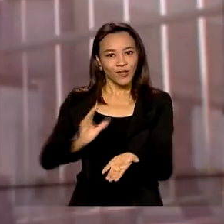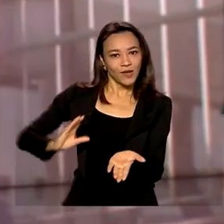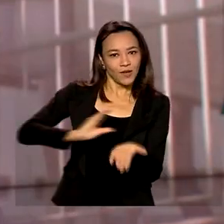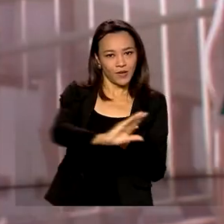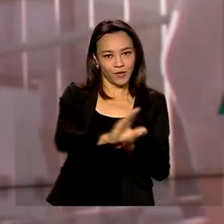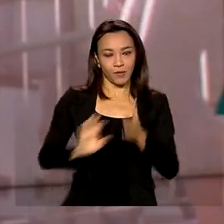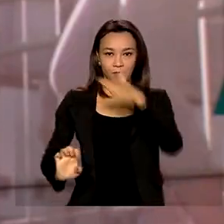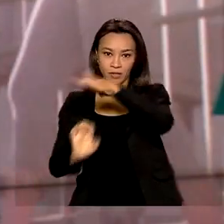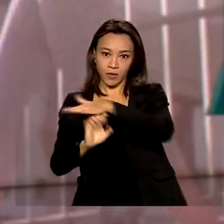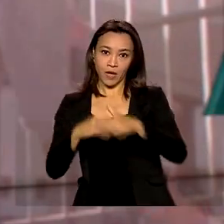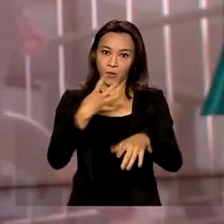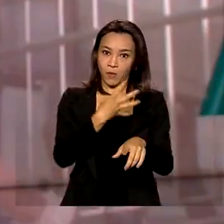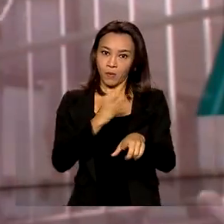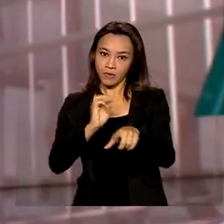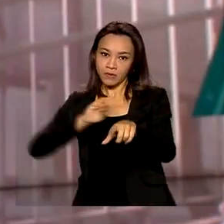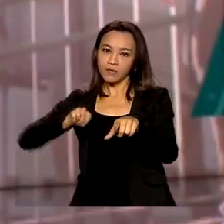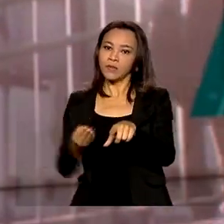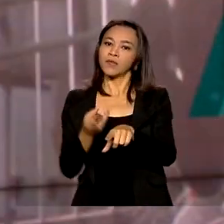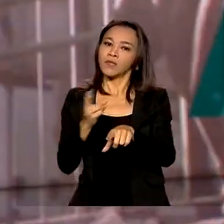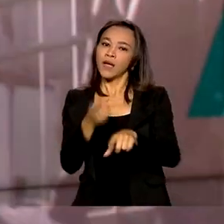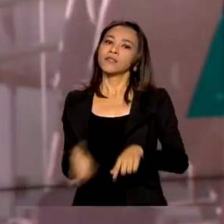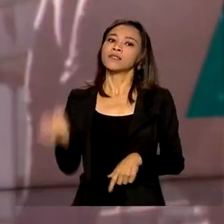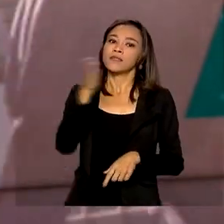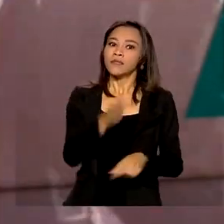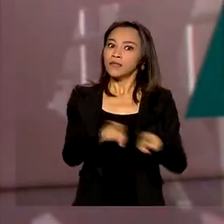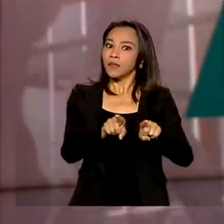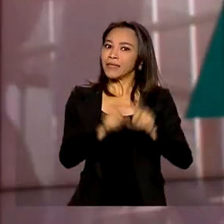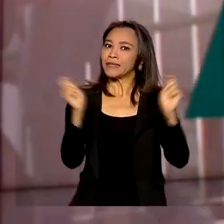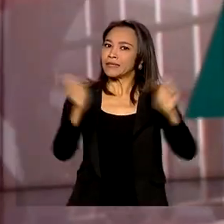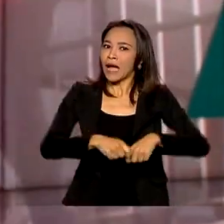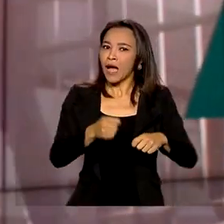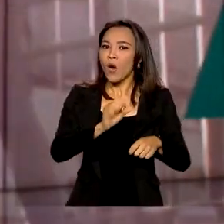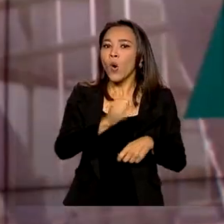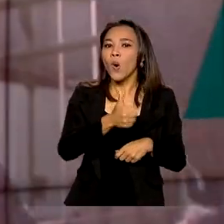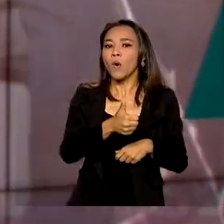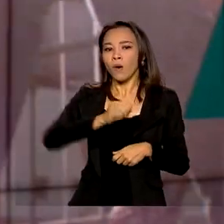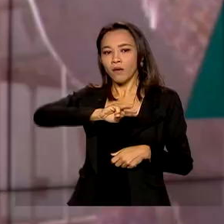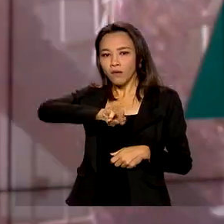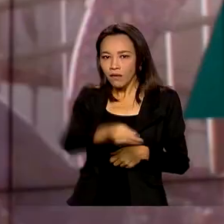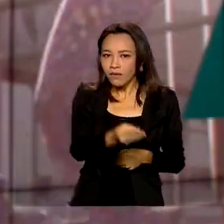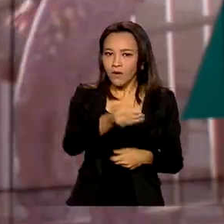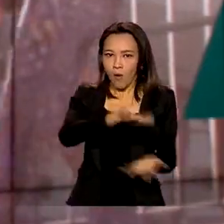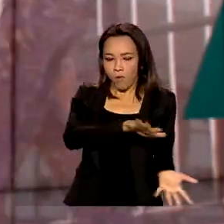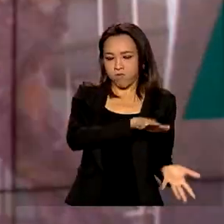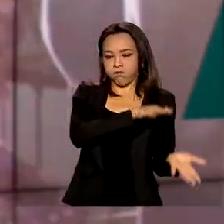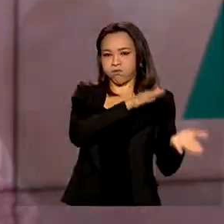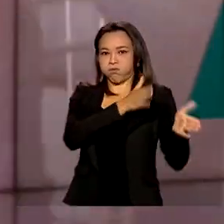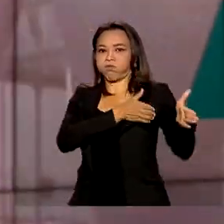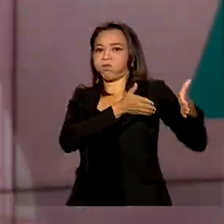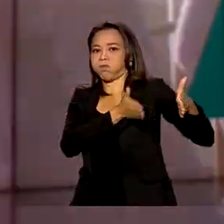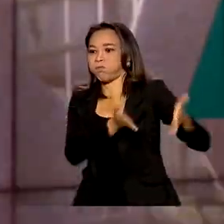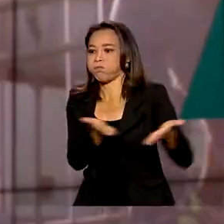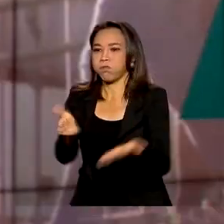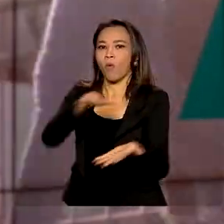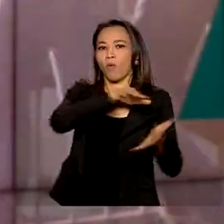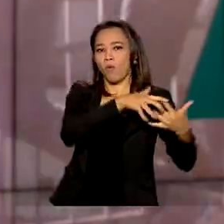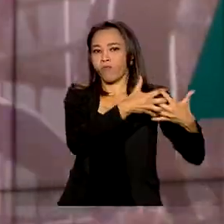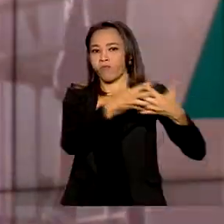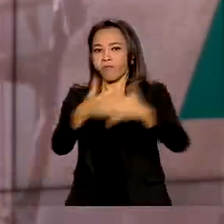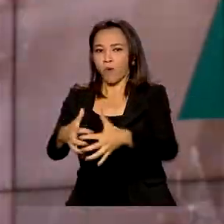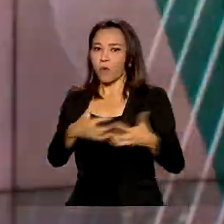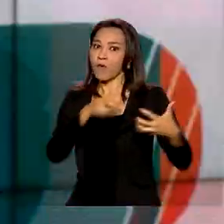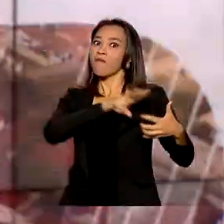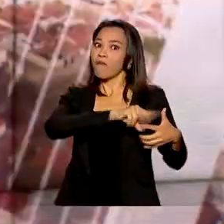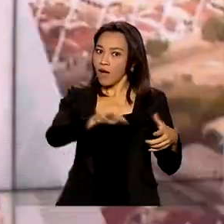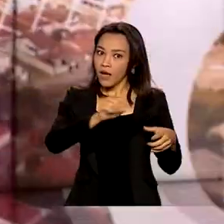de 400 milhões de reais e capacidade de transportar até 11 milhões de toneladas de grãos por ano, o local vai